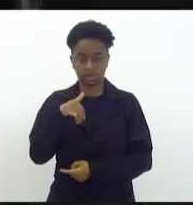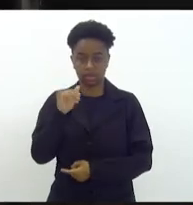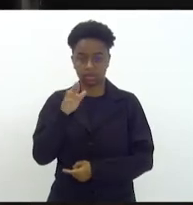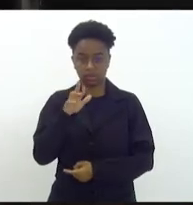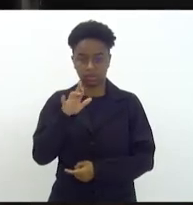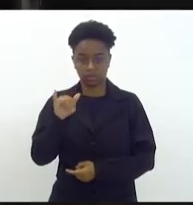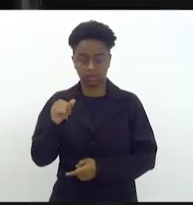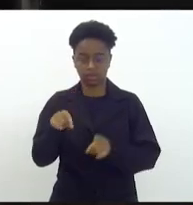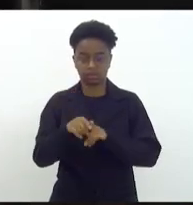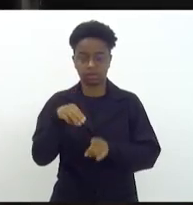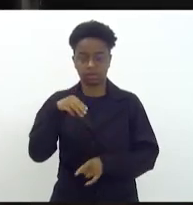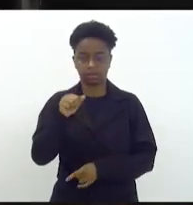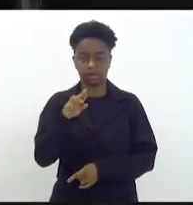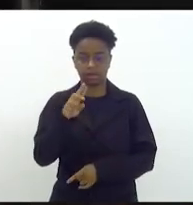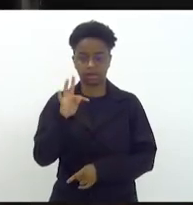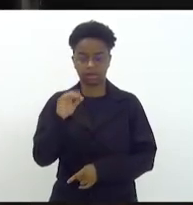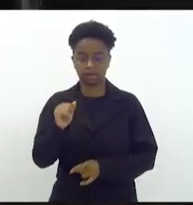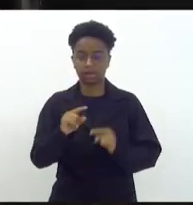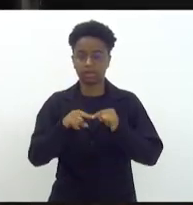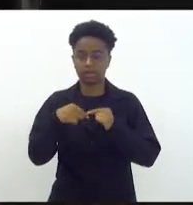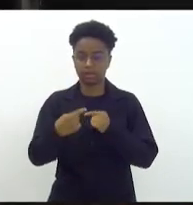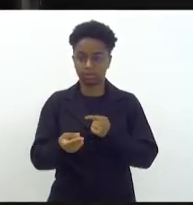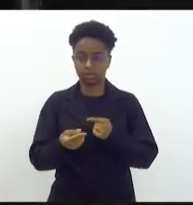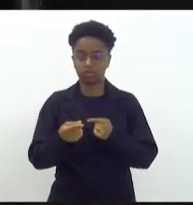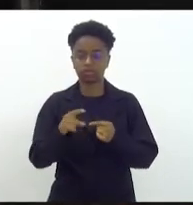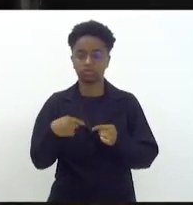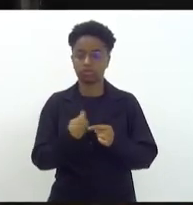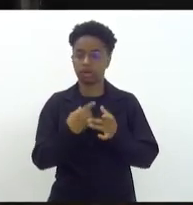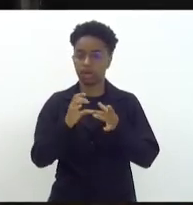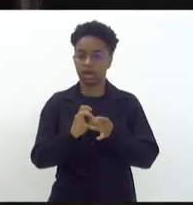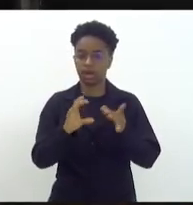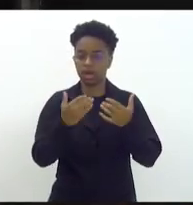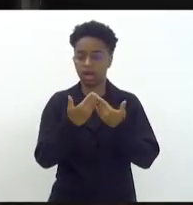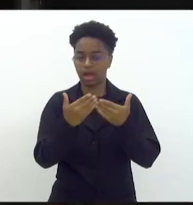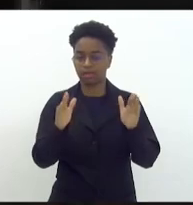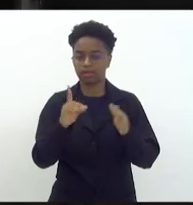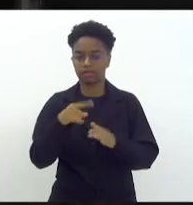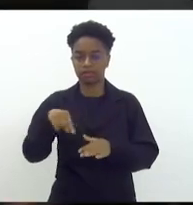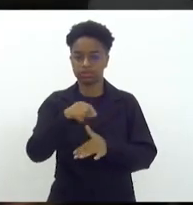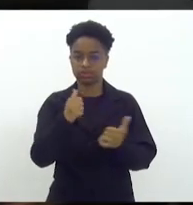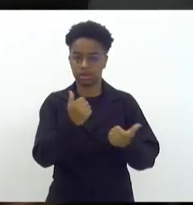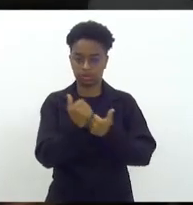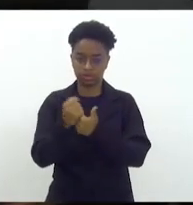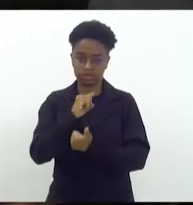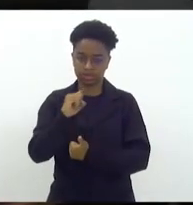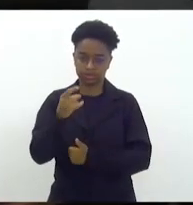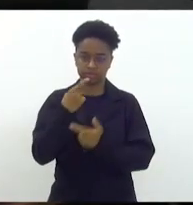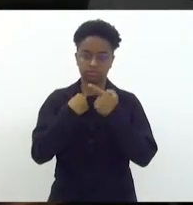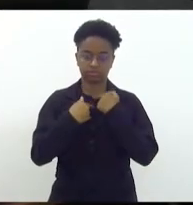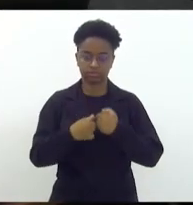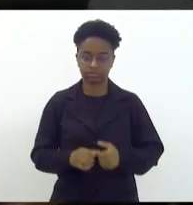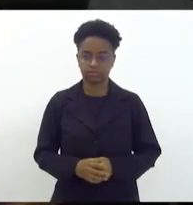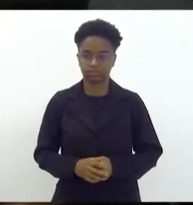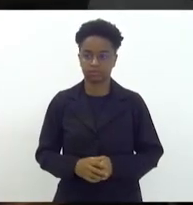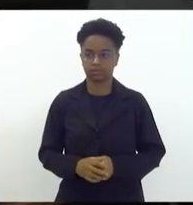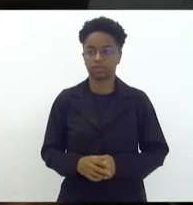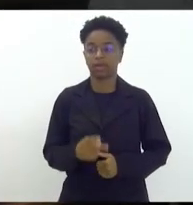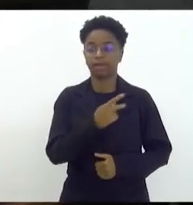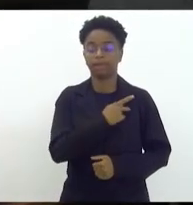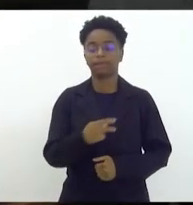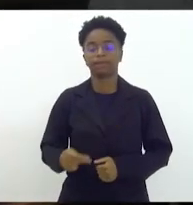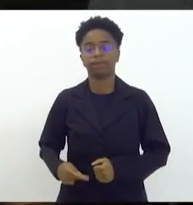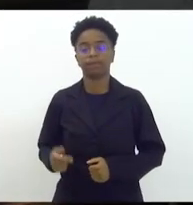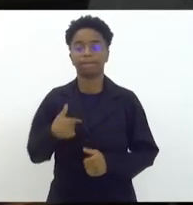Marta Rocha. Logo em seguida, gente com certeza vai abrir a coautoria para todos que tiverem interesse. Presidenta, quero